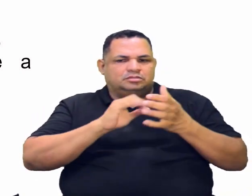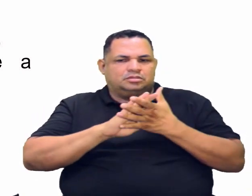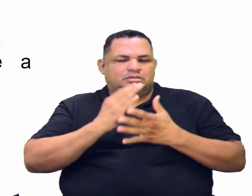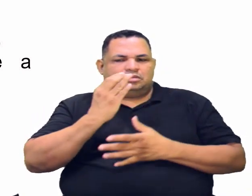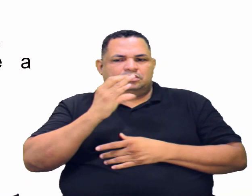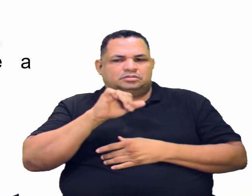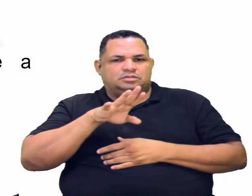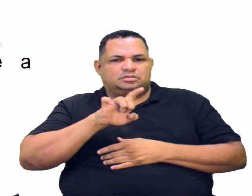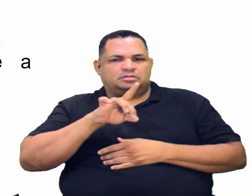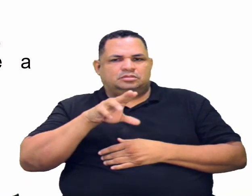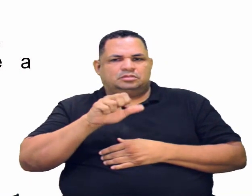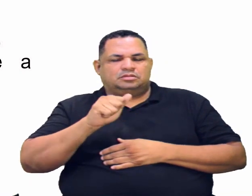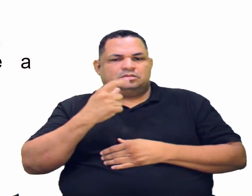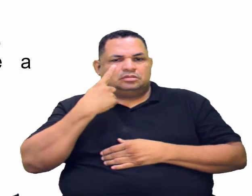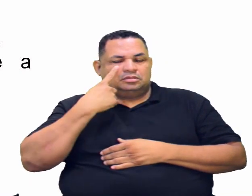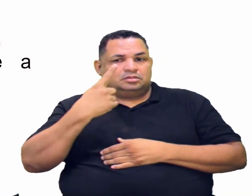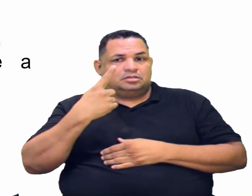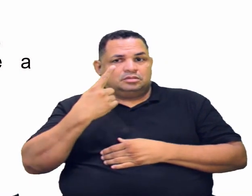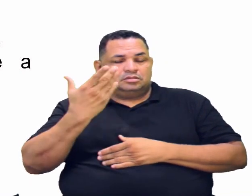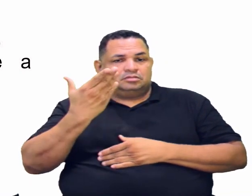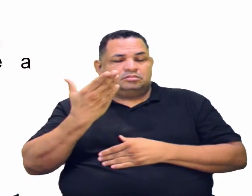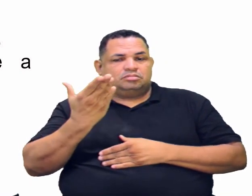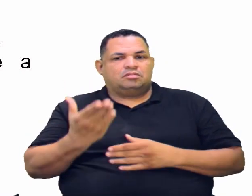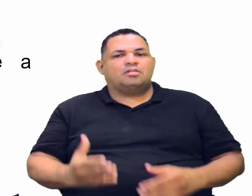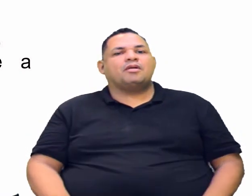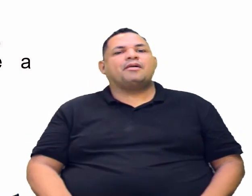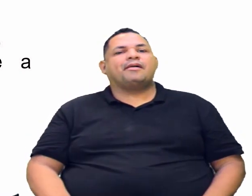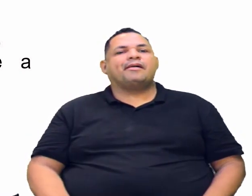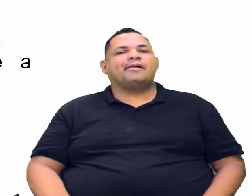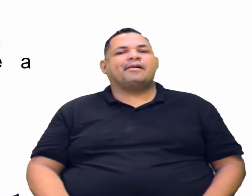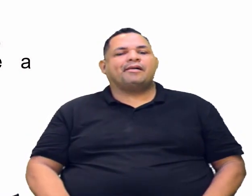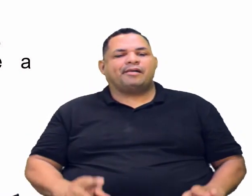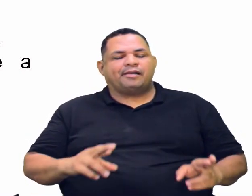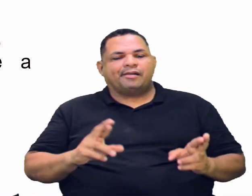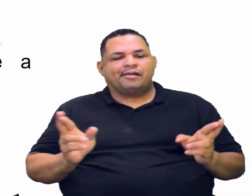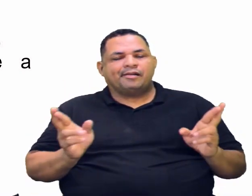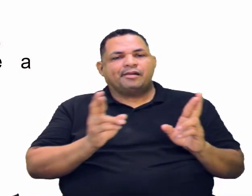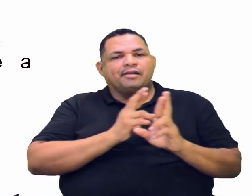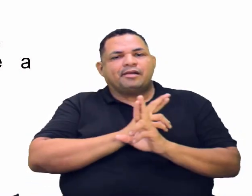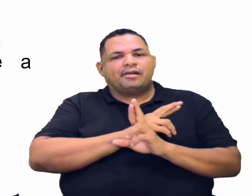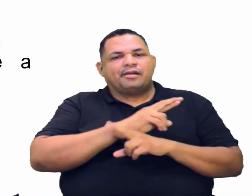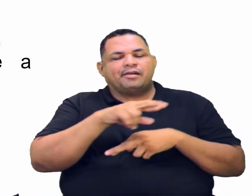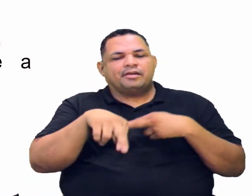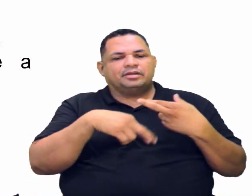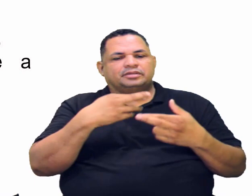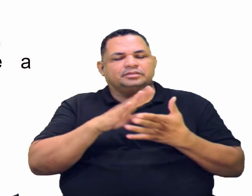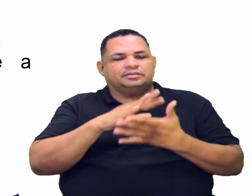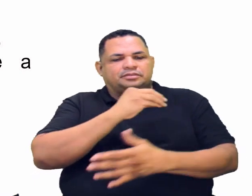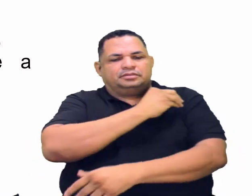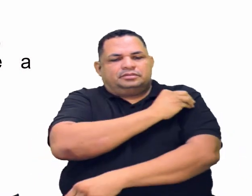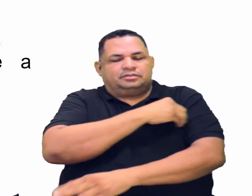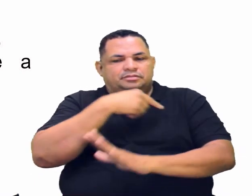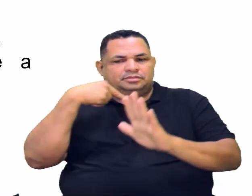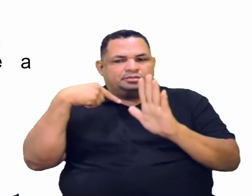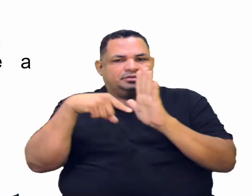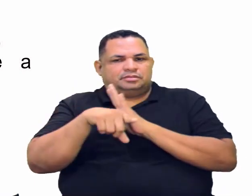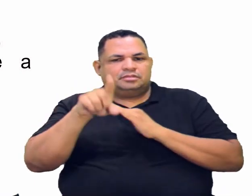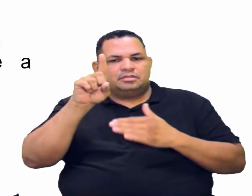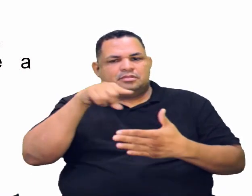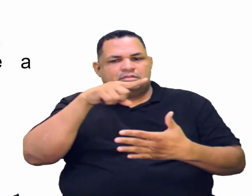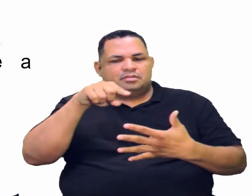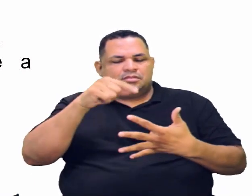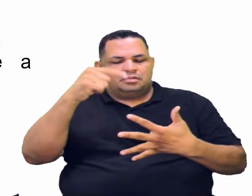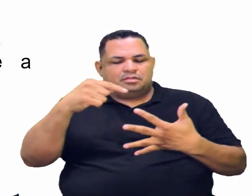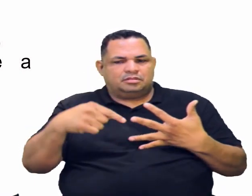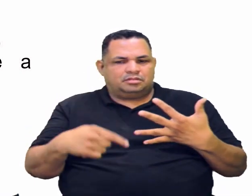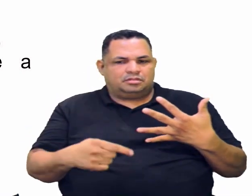E aí a gente tem algumas observações sobre a reação de oxidação dos álcools e pede para você assinalar